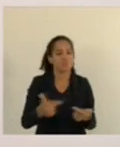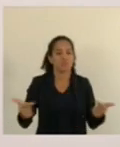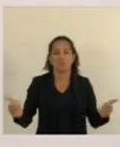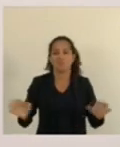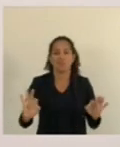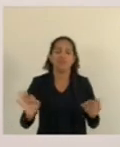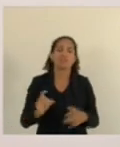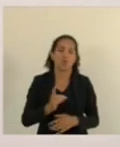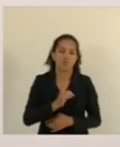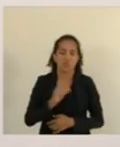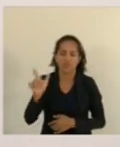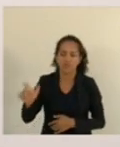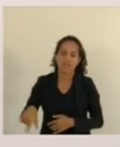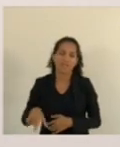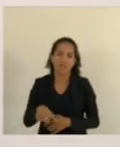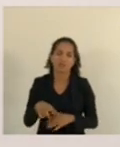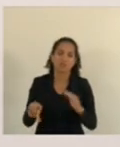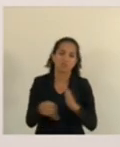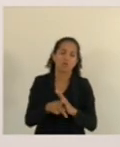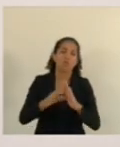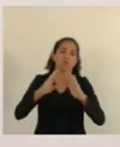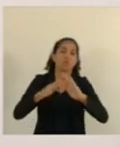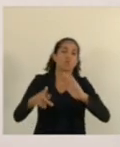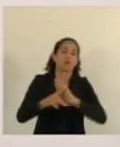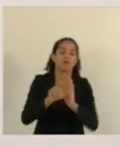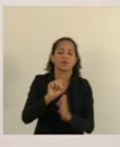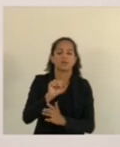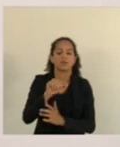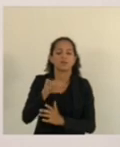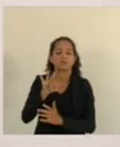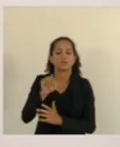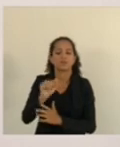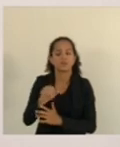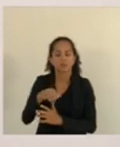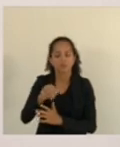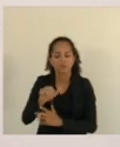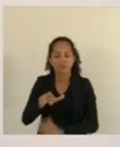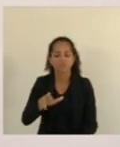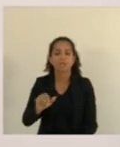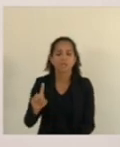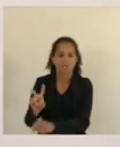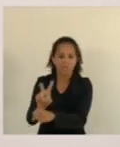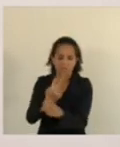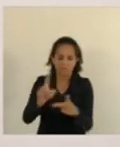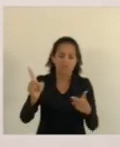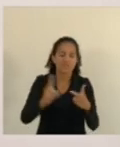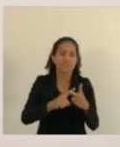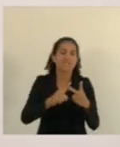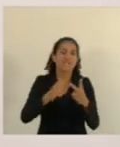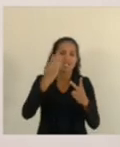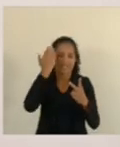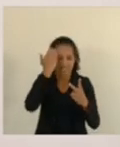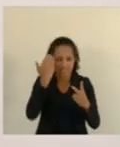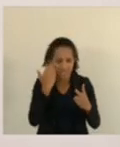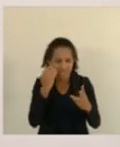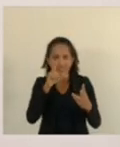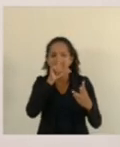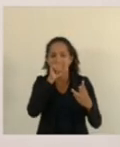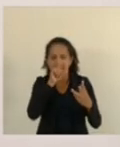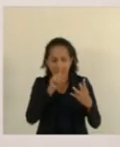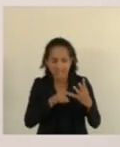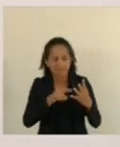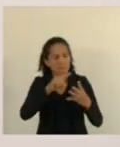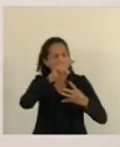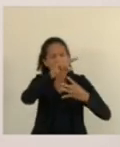o delegado que atende por exemplo Santa Maria de Getibá atende também Santa Tereza Itarana Itaguaçu Santa